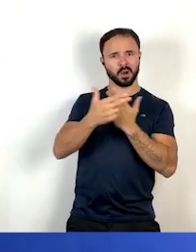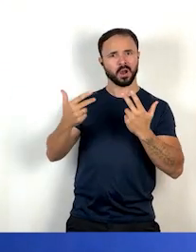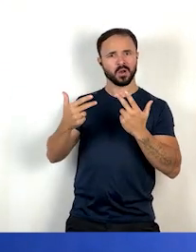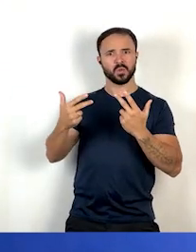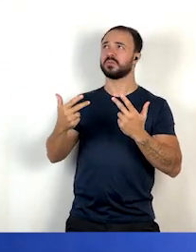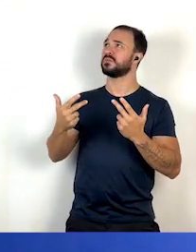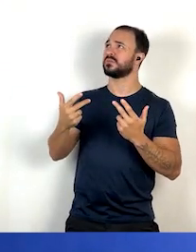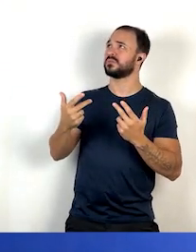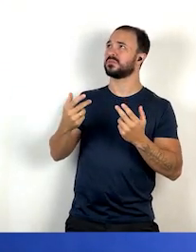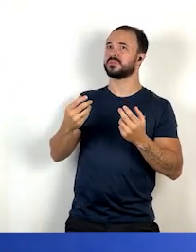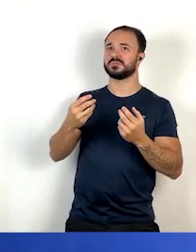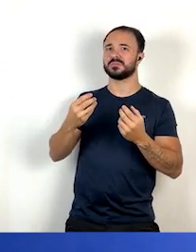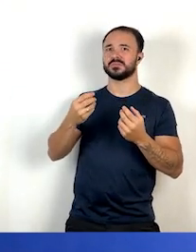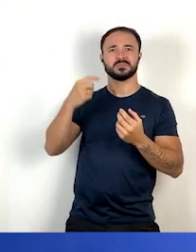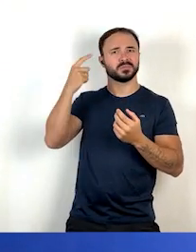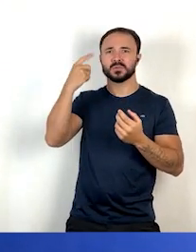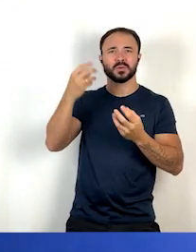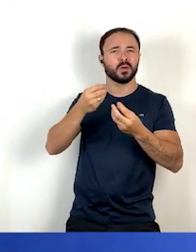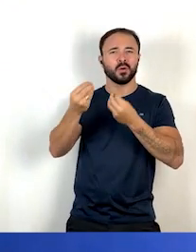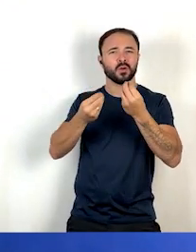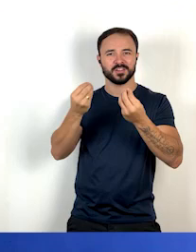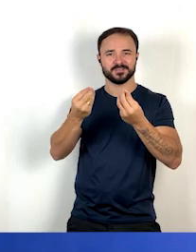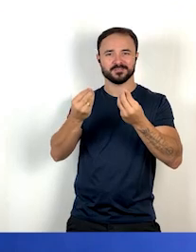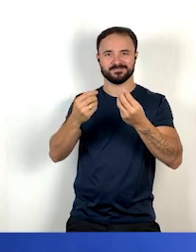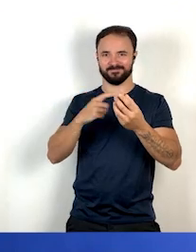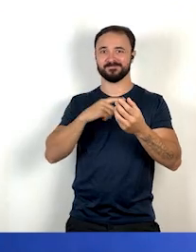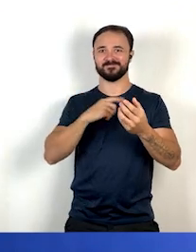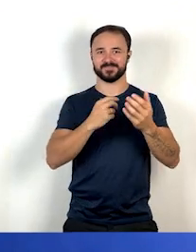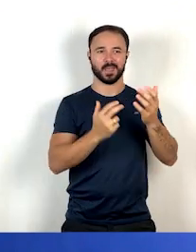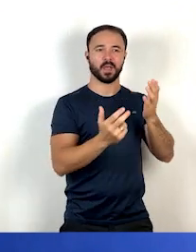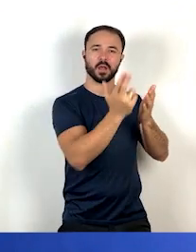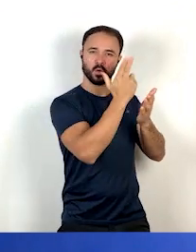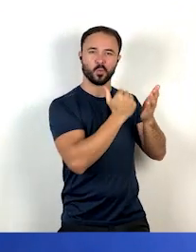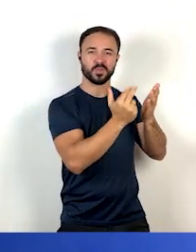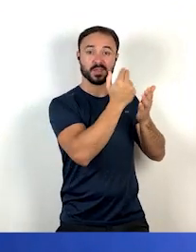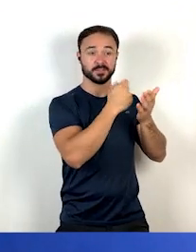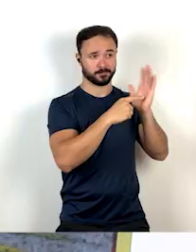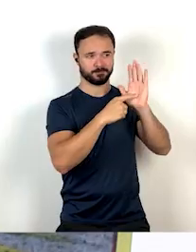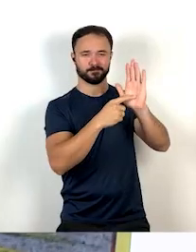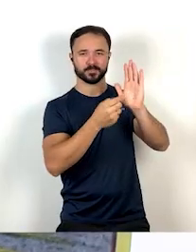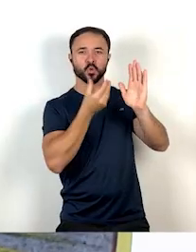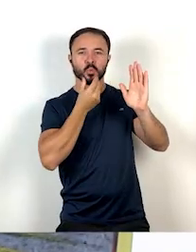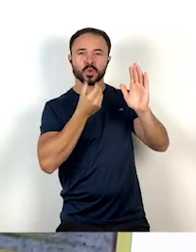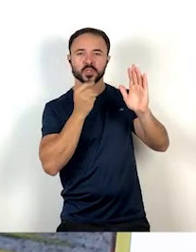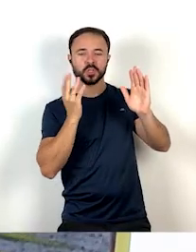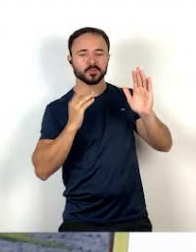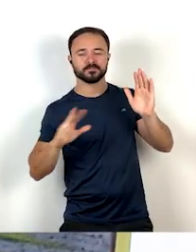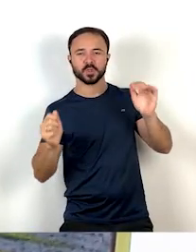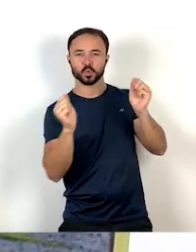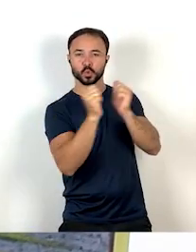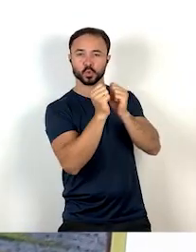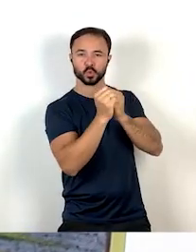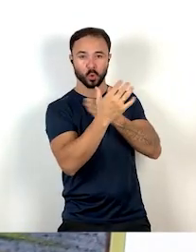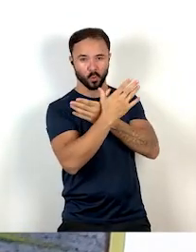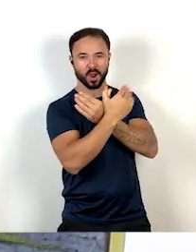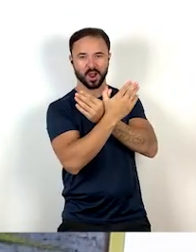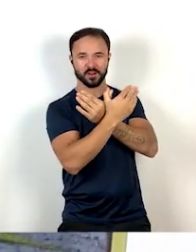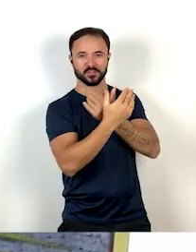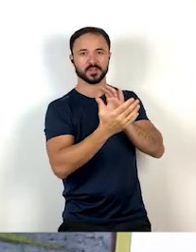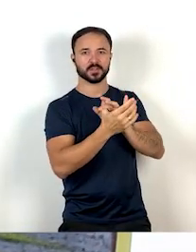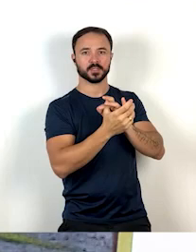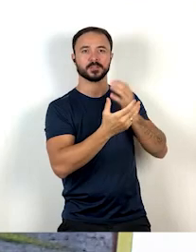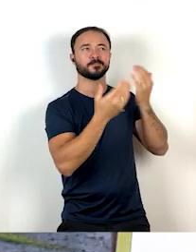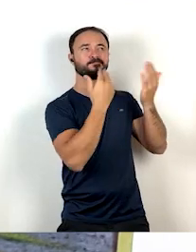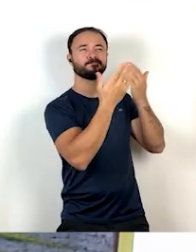com o calango? Essa é a ilustração do menino no ninho e o carcará.